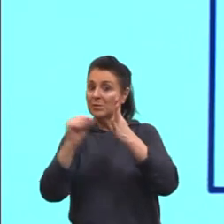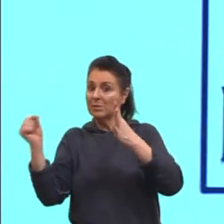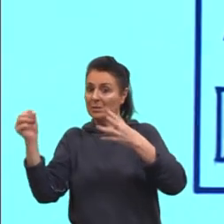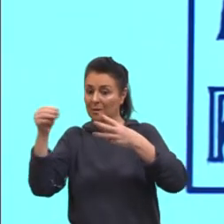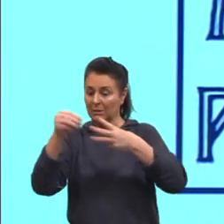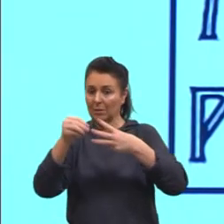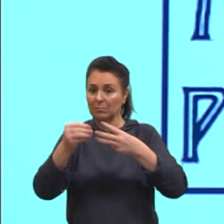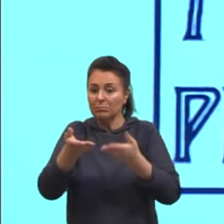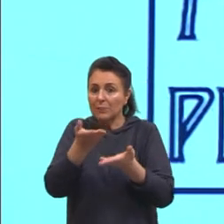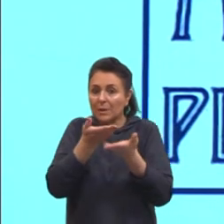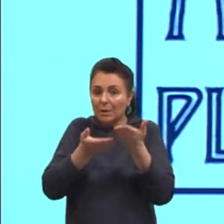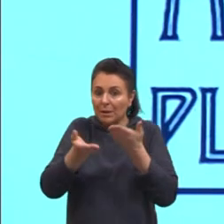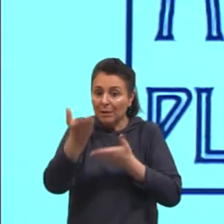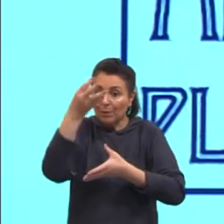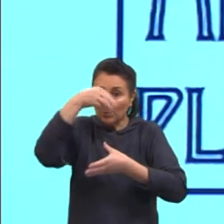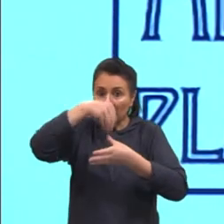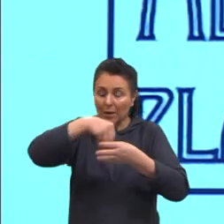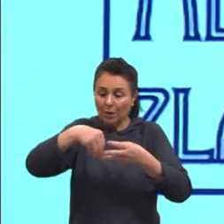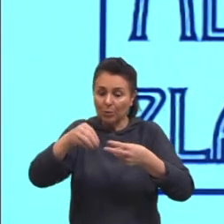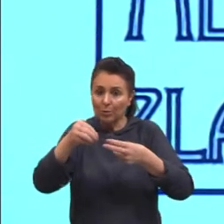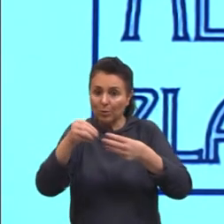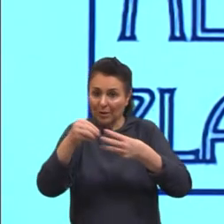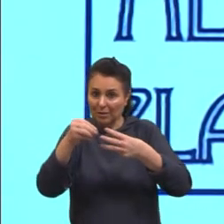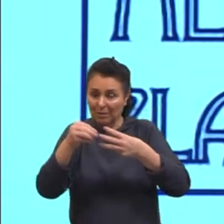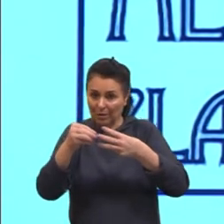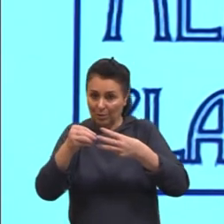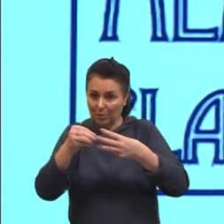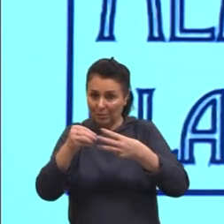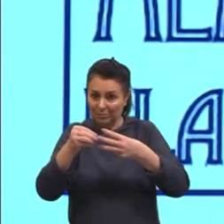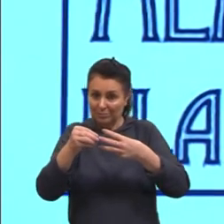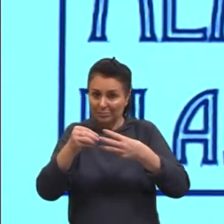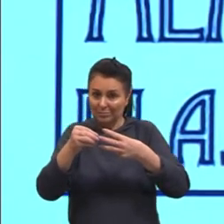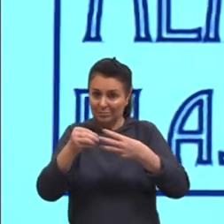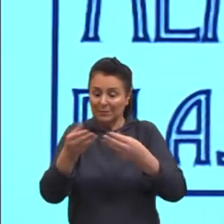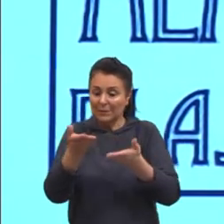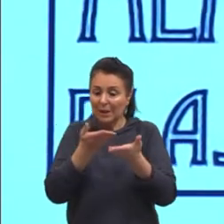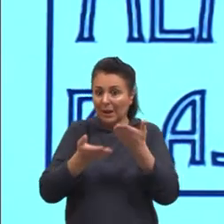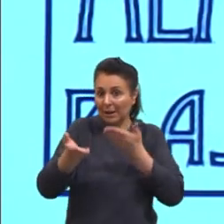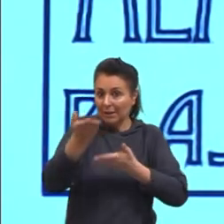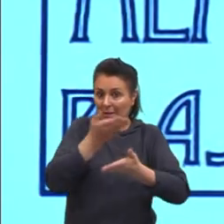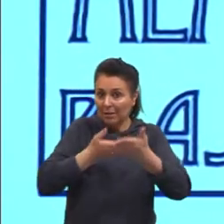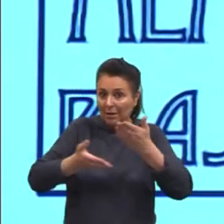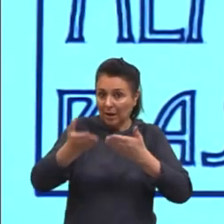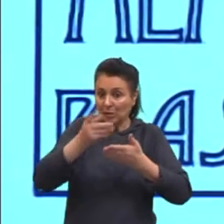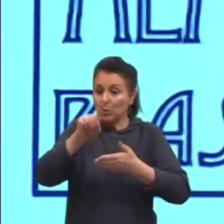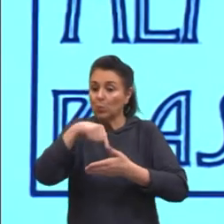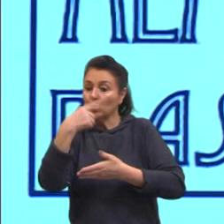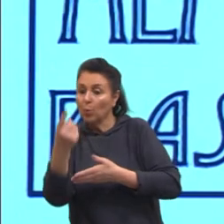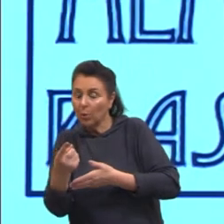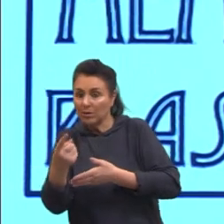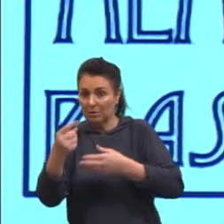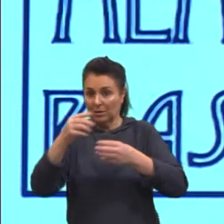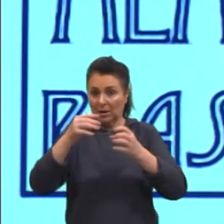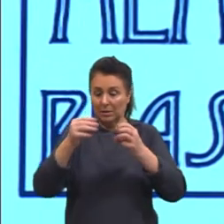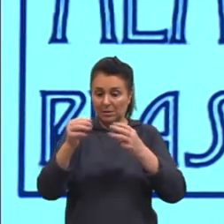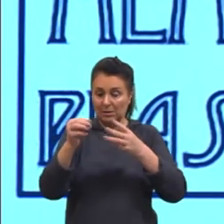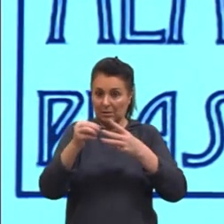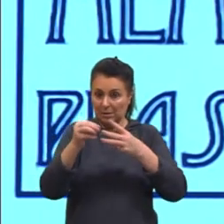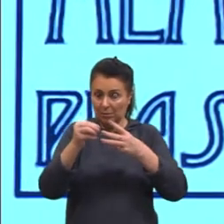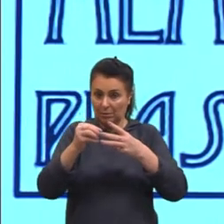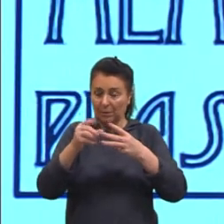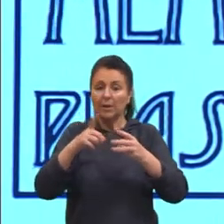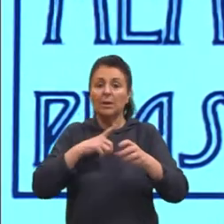Interações celulares, né? Para interagir com, ela vai atuar também na interação com outras células. Conferir